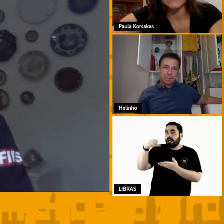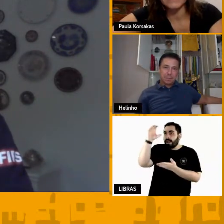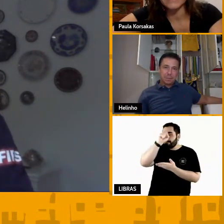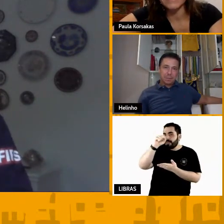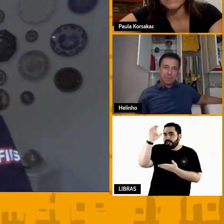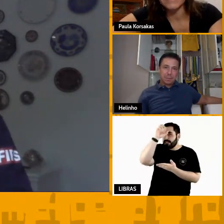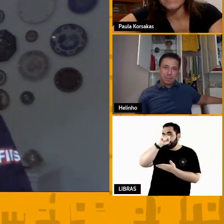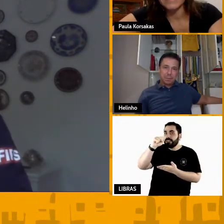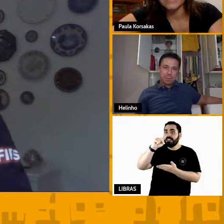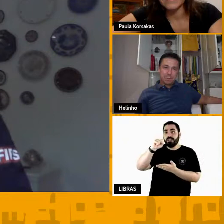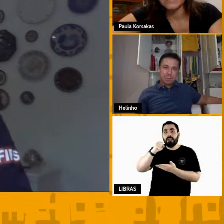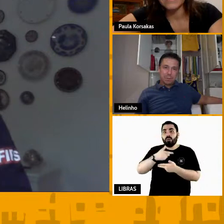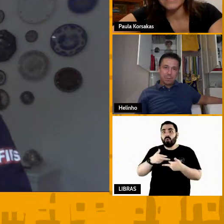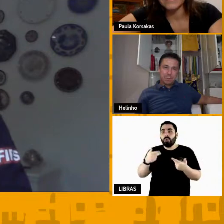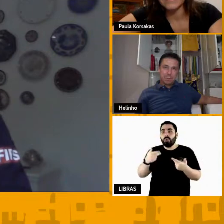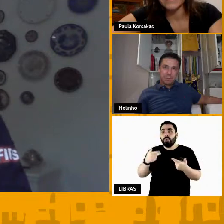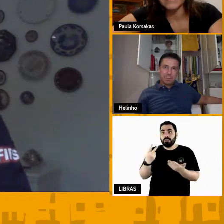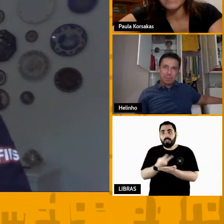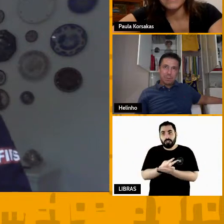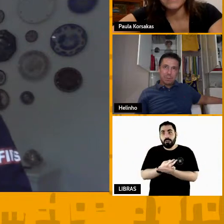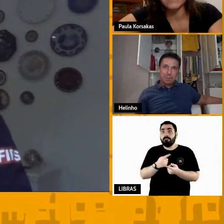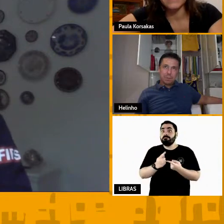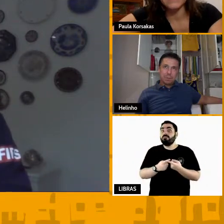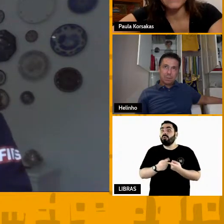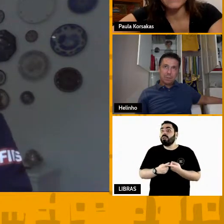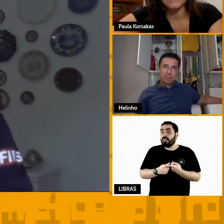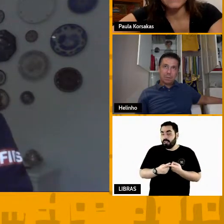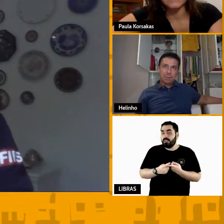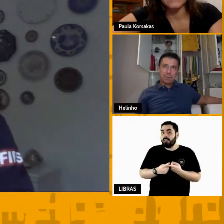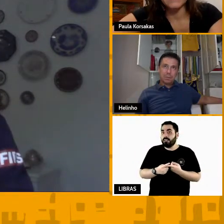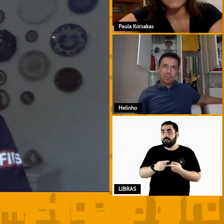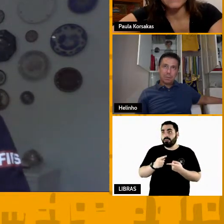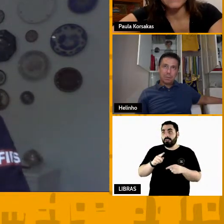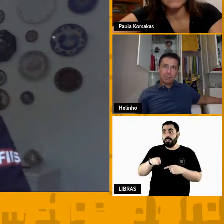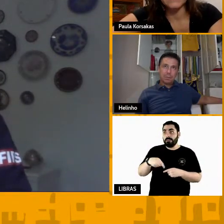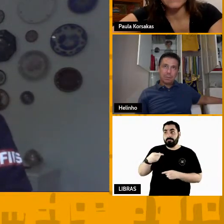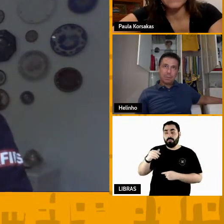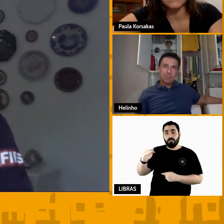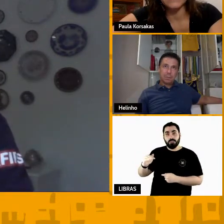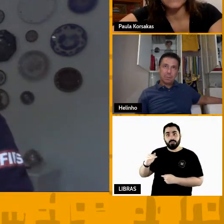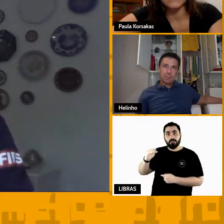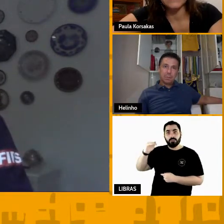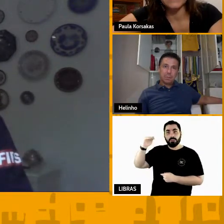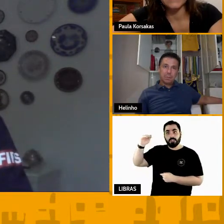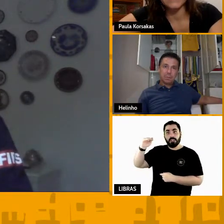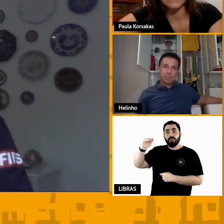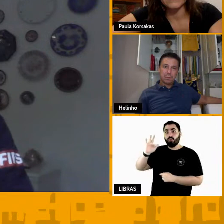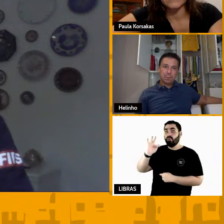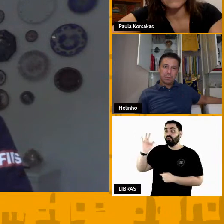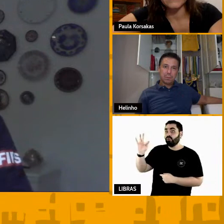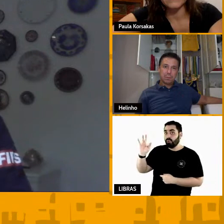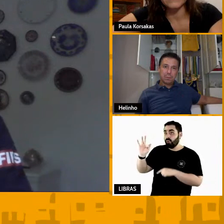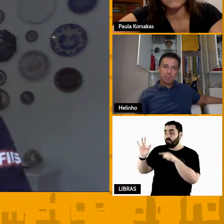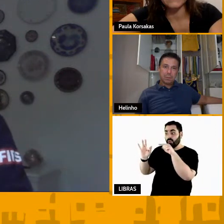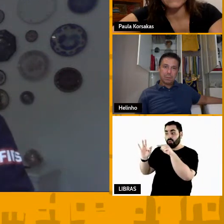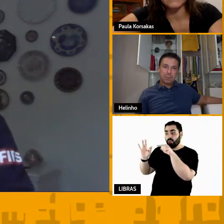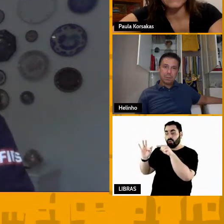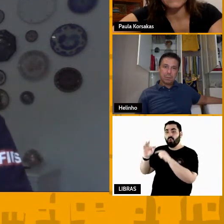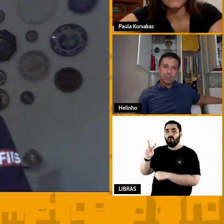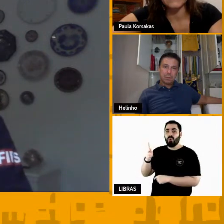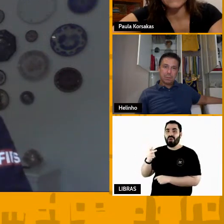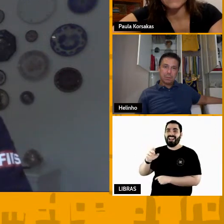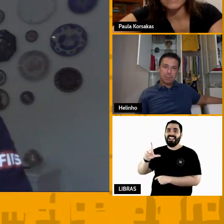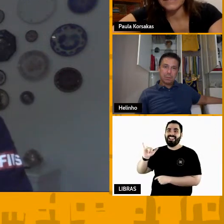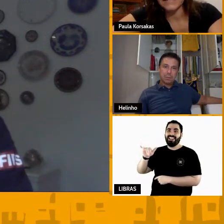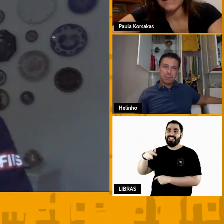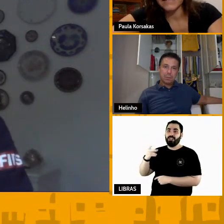elenco vai cobrar lá em cima do profissional ele vai ser cobrado com um pouquinho mais de flexibilidade a gente precisa dar